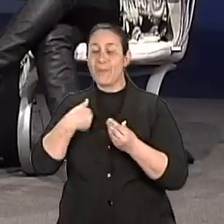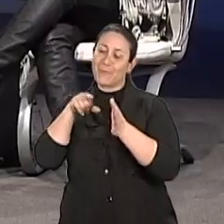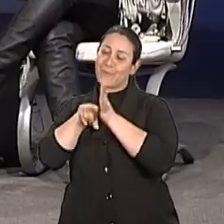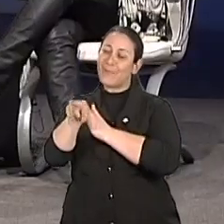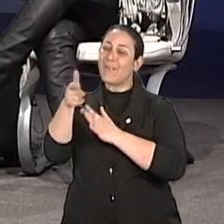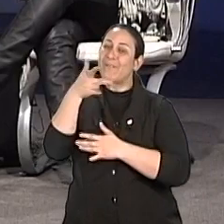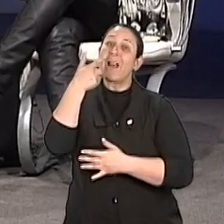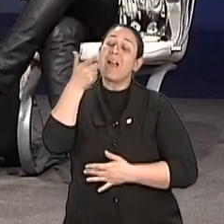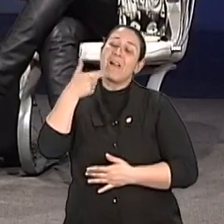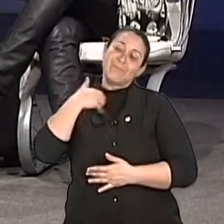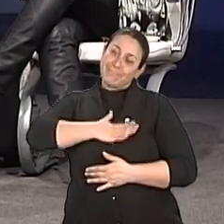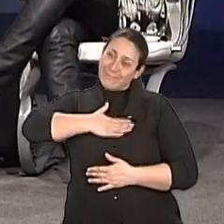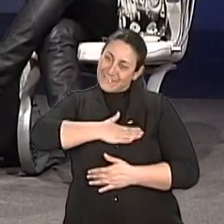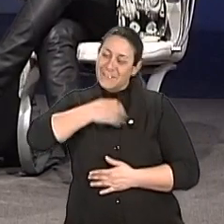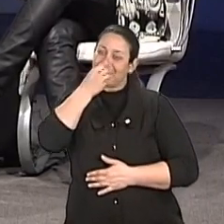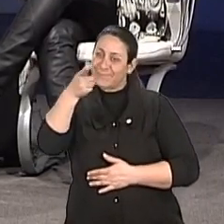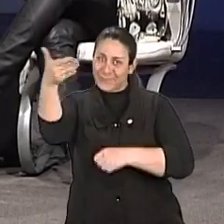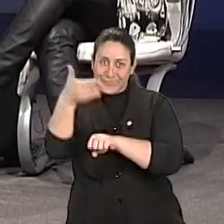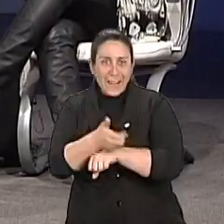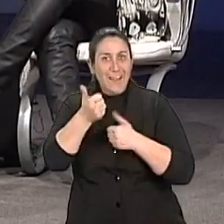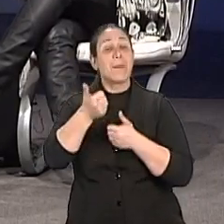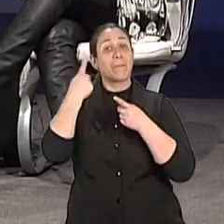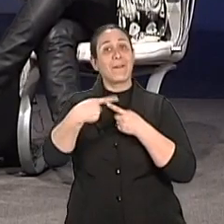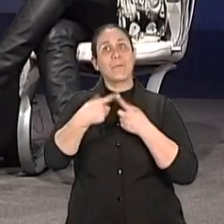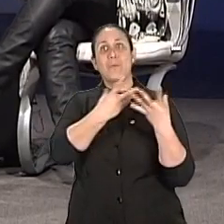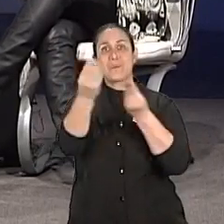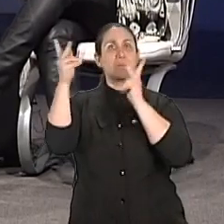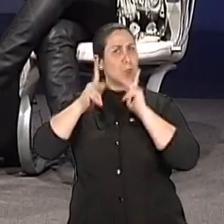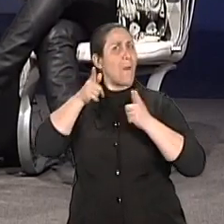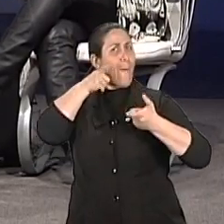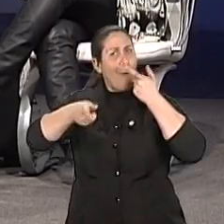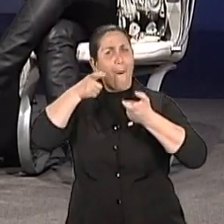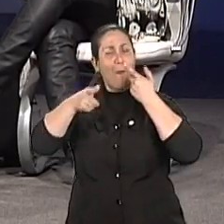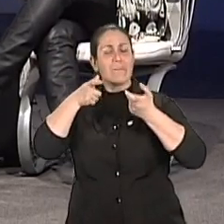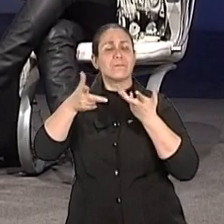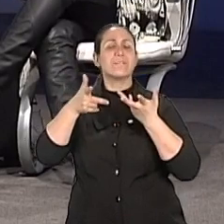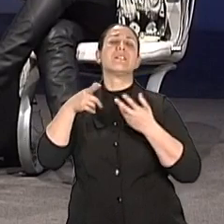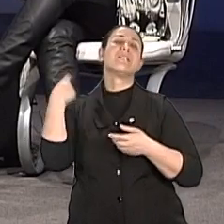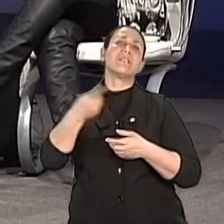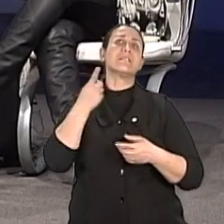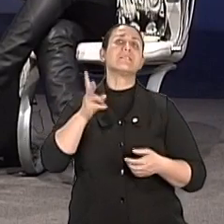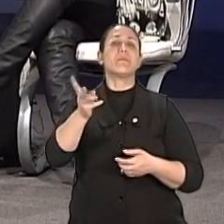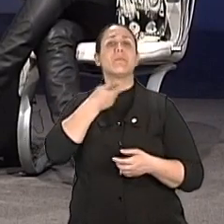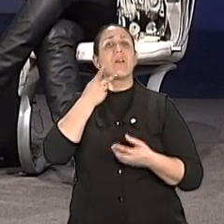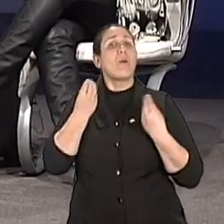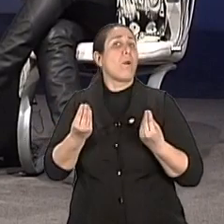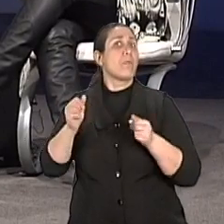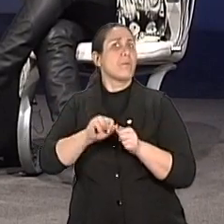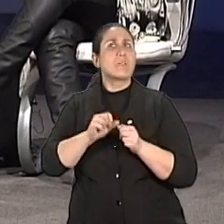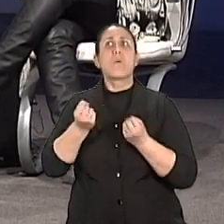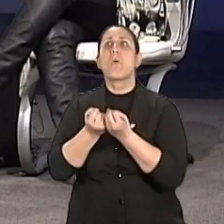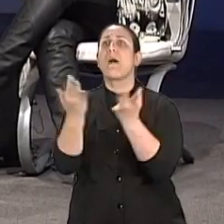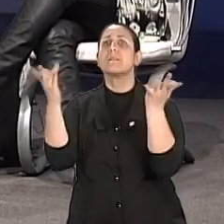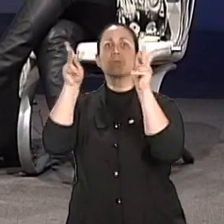prazer de estar contigo aqui como terapeuta de família, para a gente contribuir com as pessoas e a gente não consegue mensurar, que nem eu digo, nem quantificar, quantas